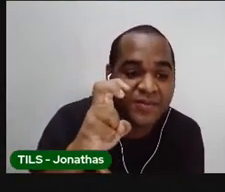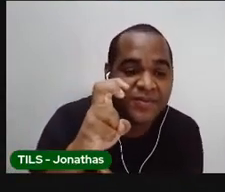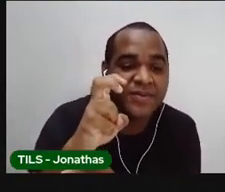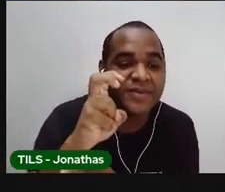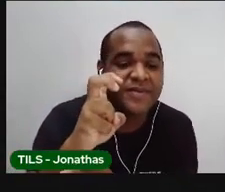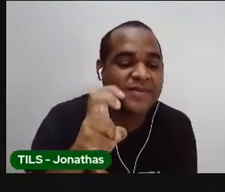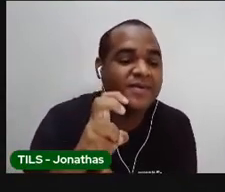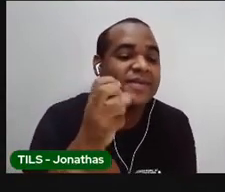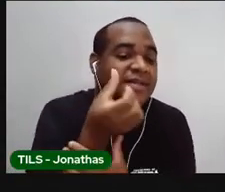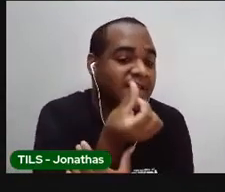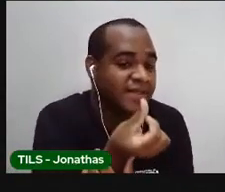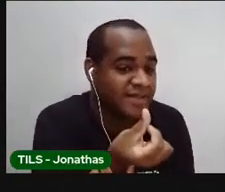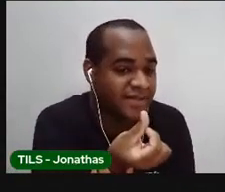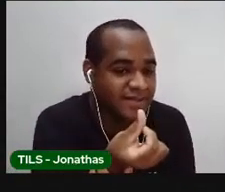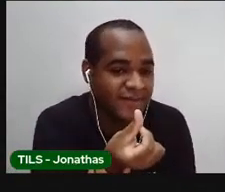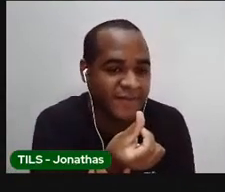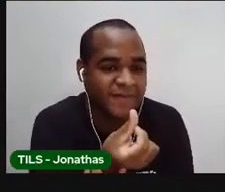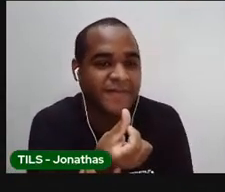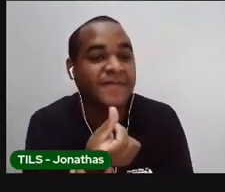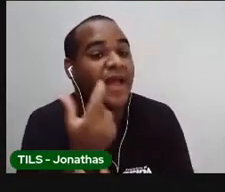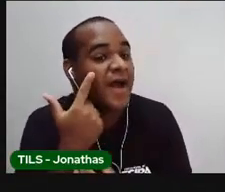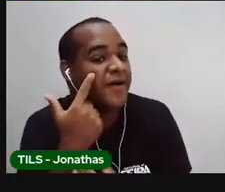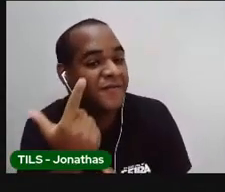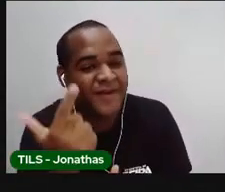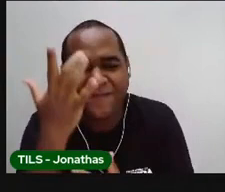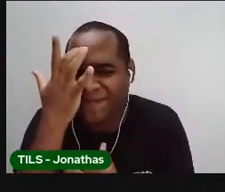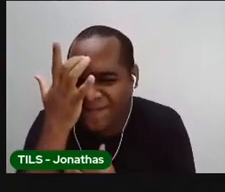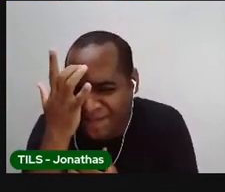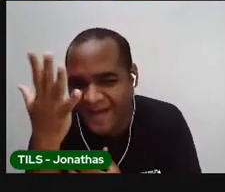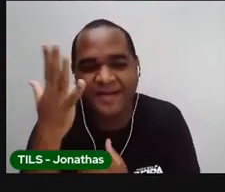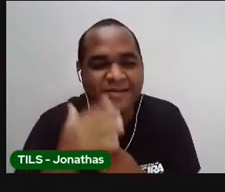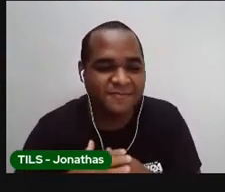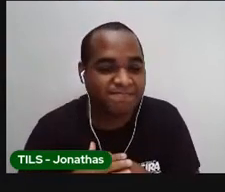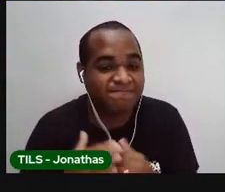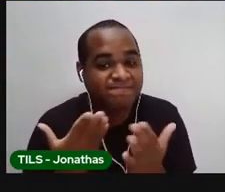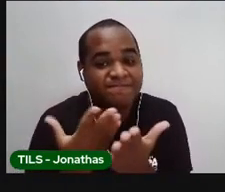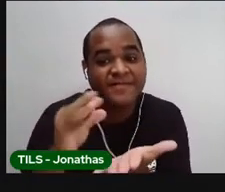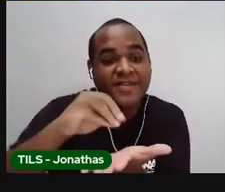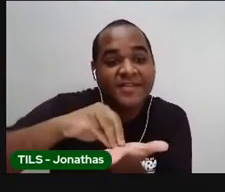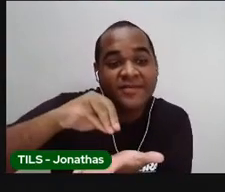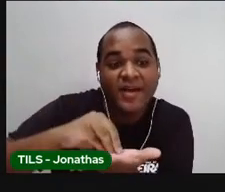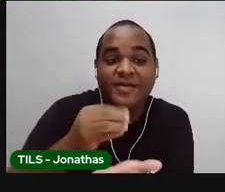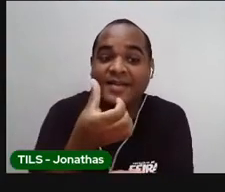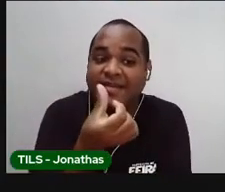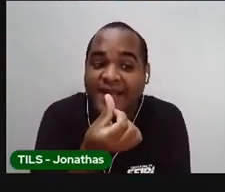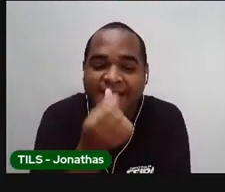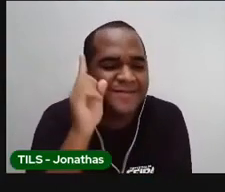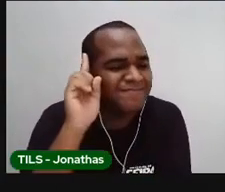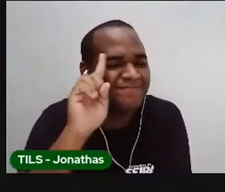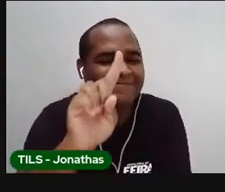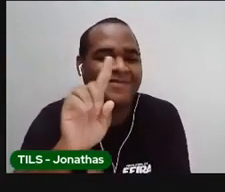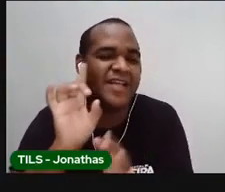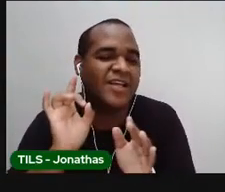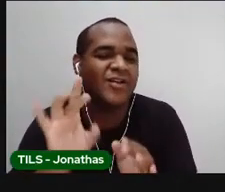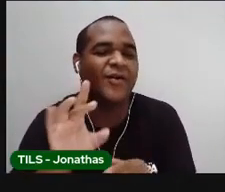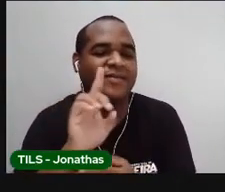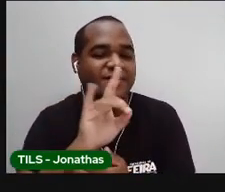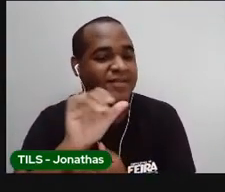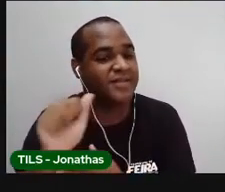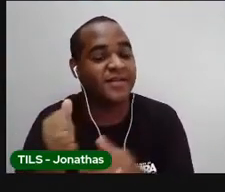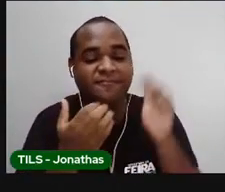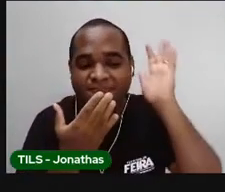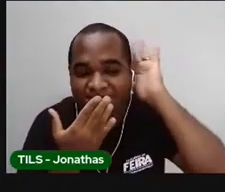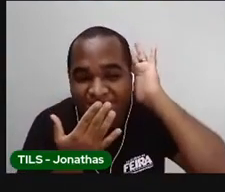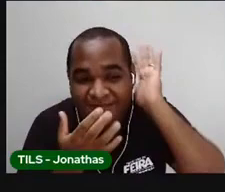cinco, seis. Viu como é fácil? Então, faltam seis dias para o dia do